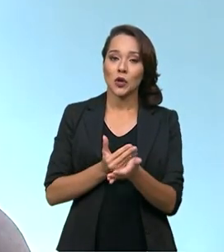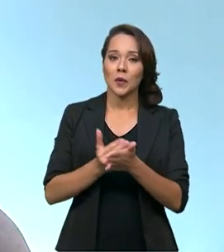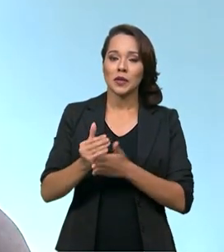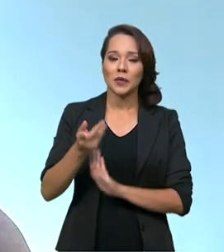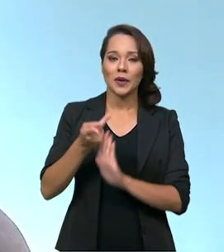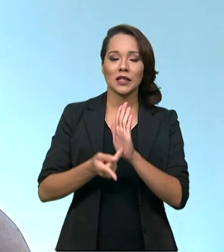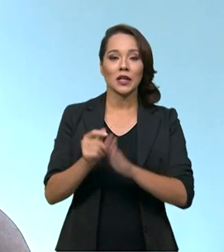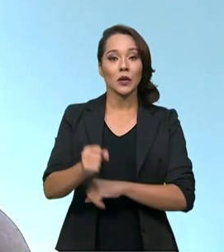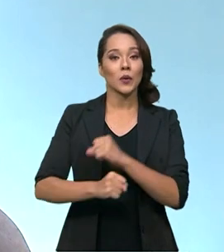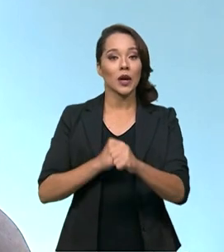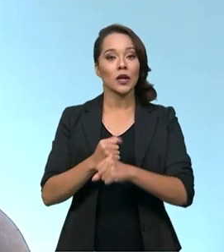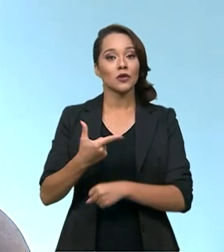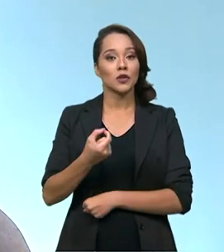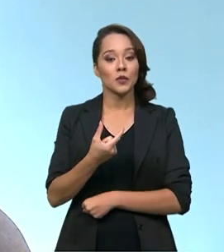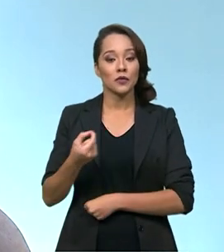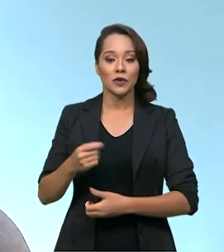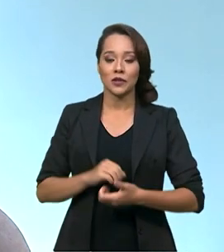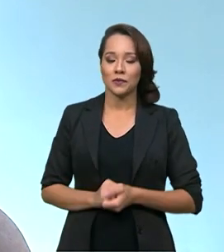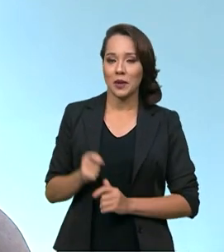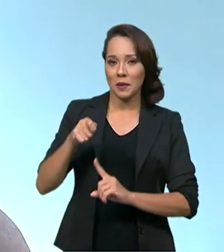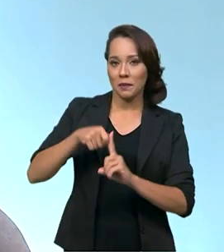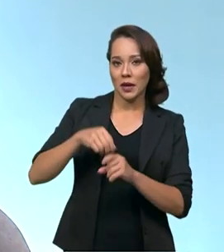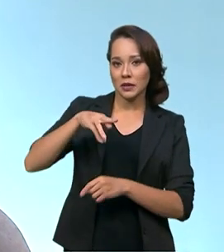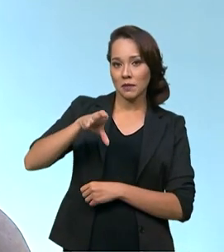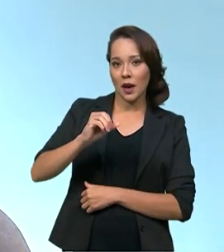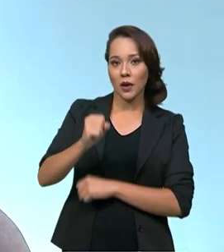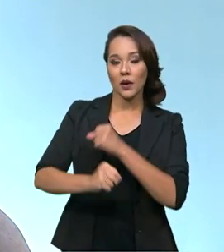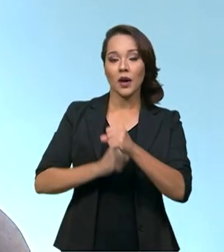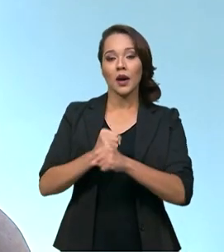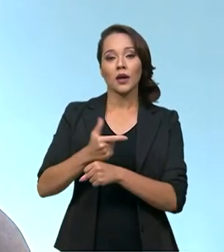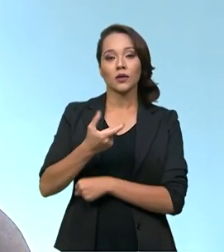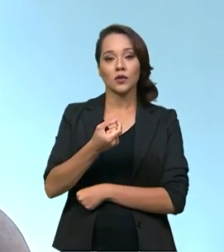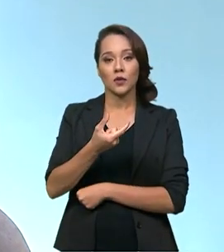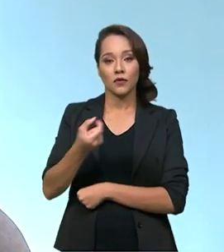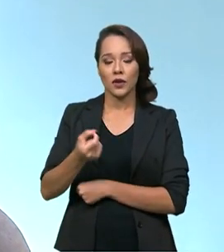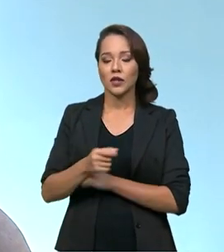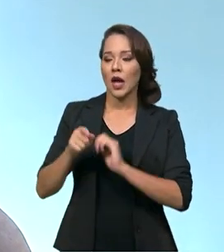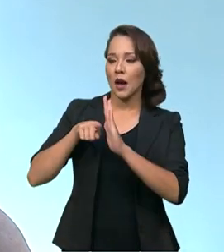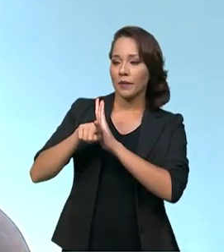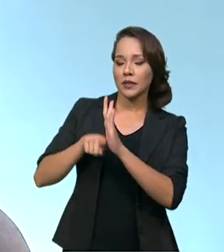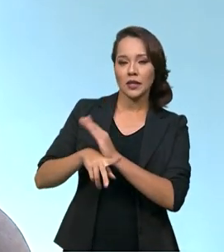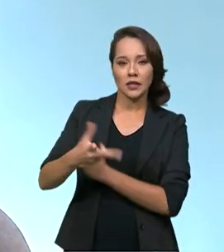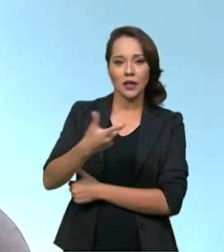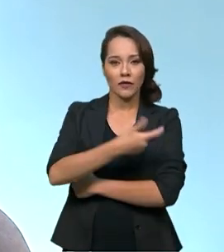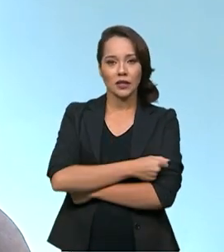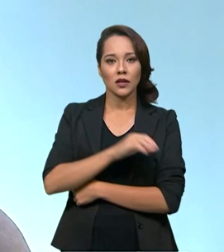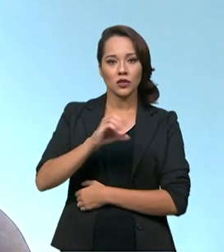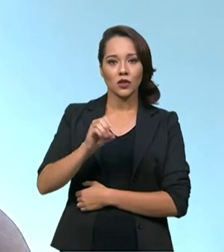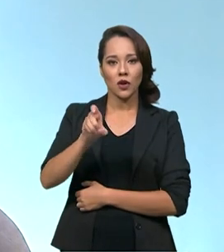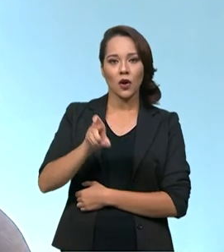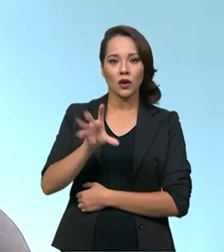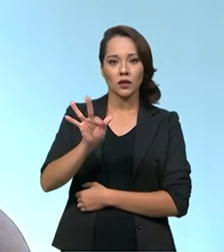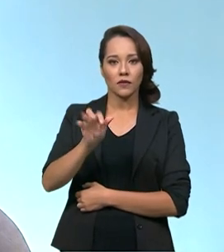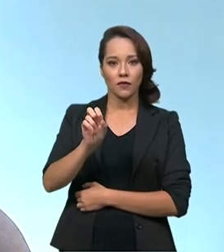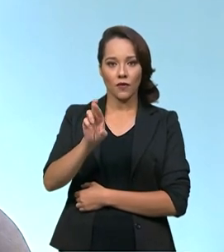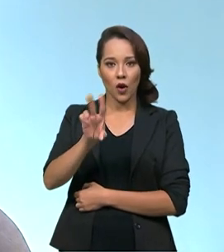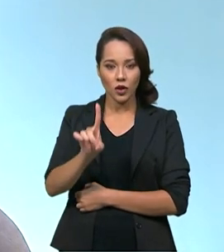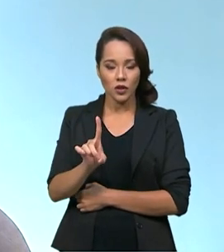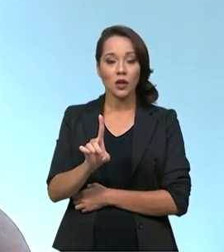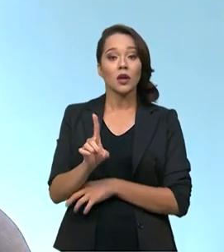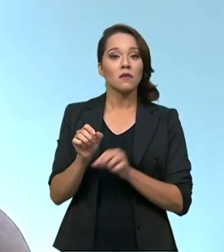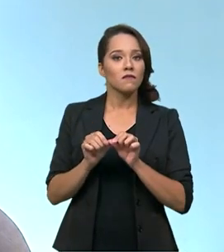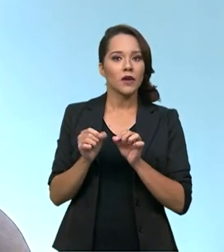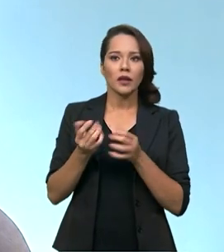Para você ter uma ideia, em maio de 2020, a pesquisa da chamada vacina de Oxford, ela foi realizada